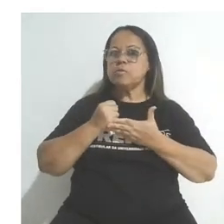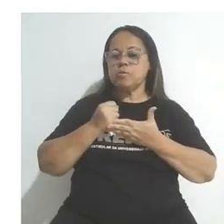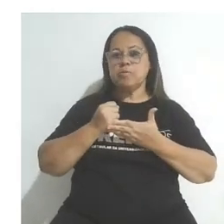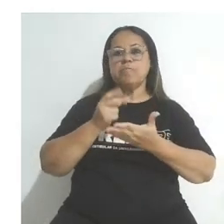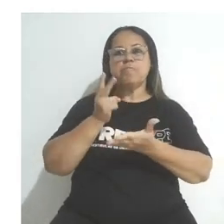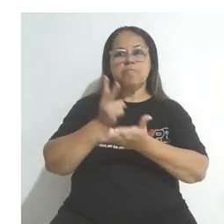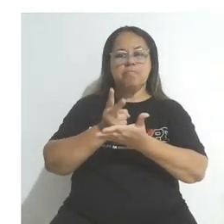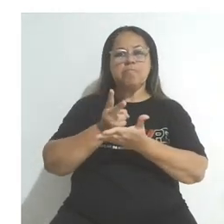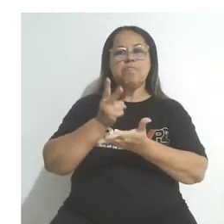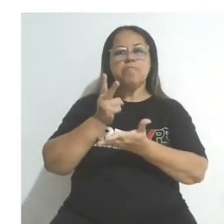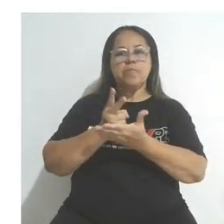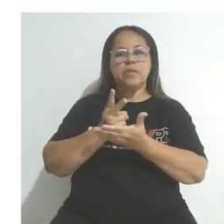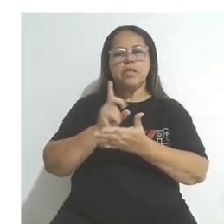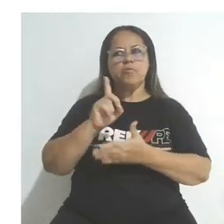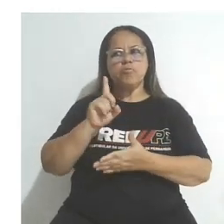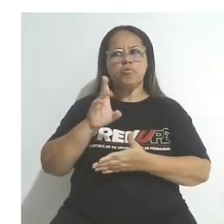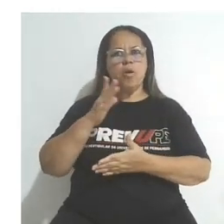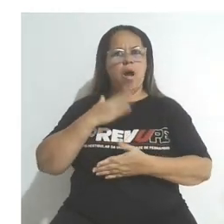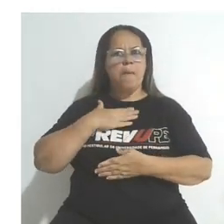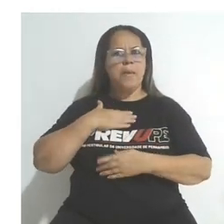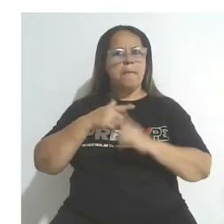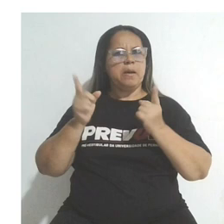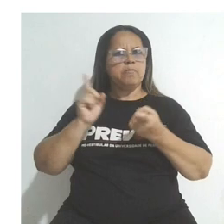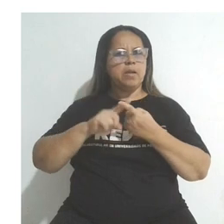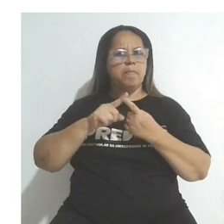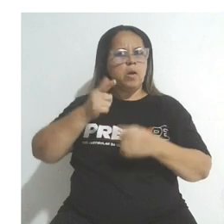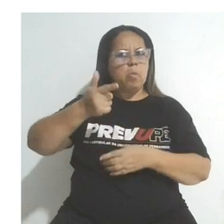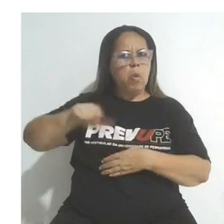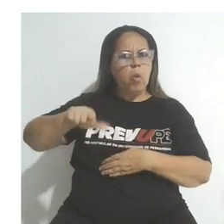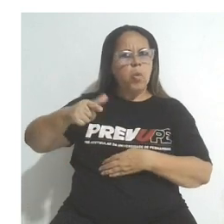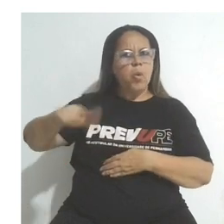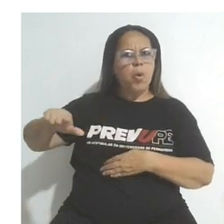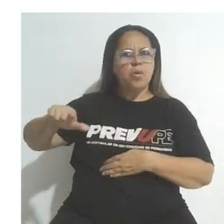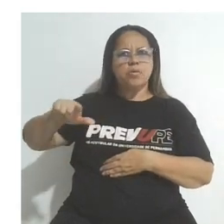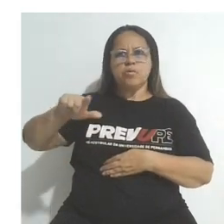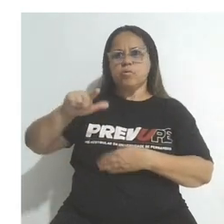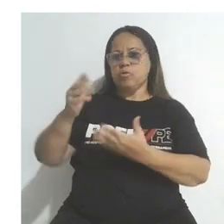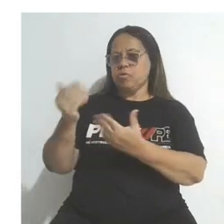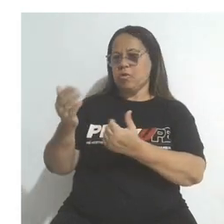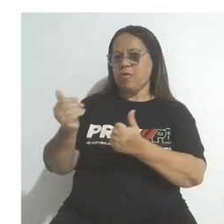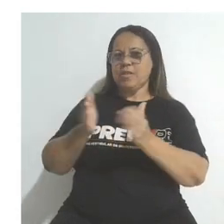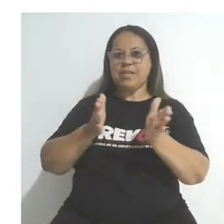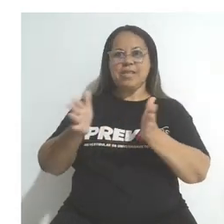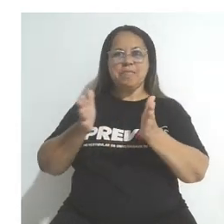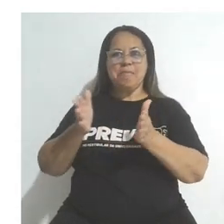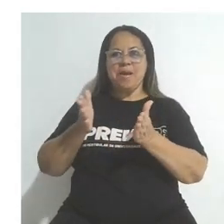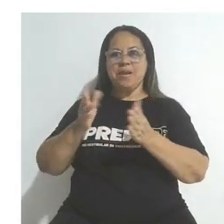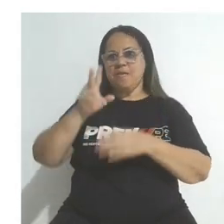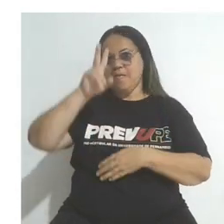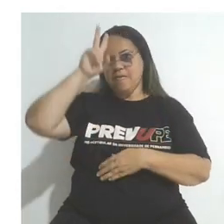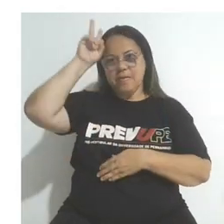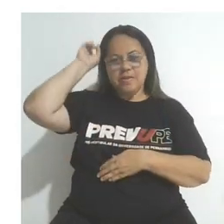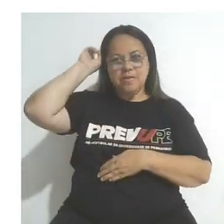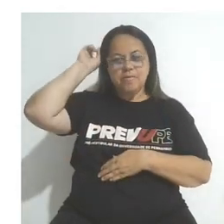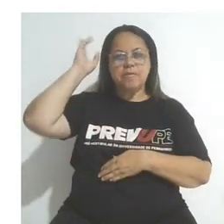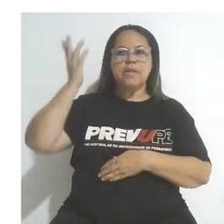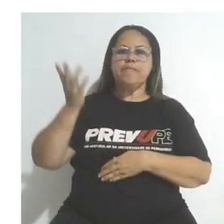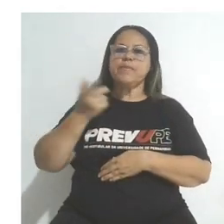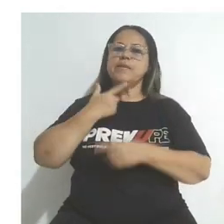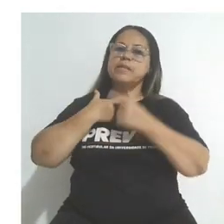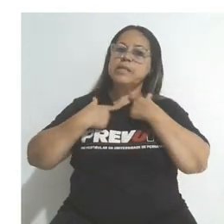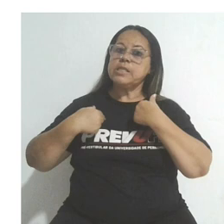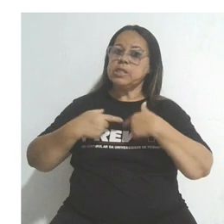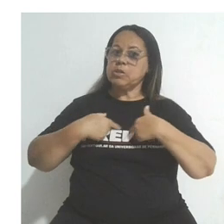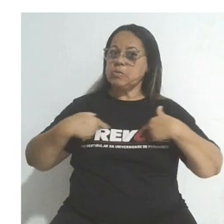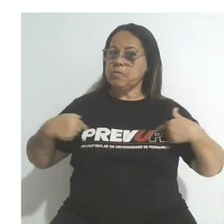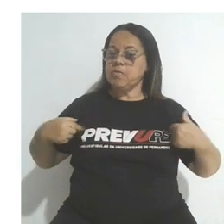jornada, acredito que não só a mim, como a vários outros jovens, nessa jornada vestibulanda que a gente tem. Eu espero que